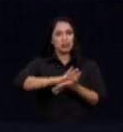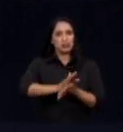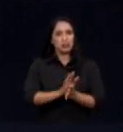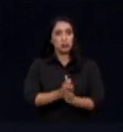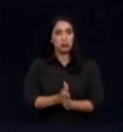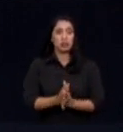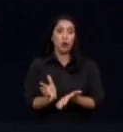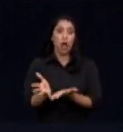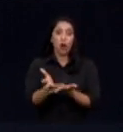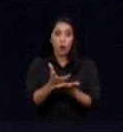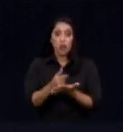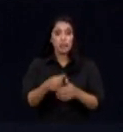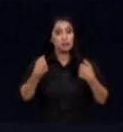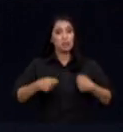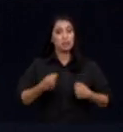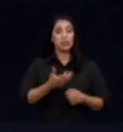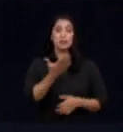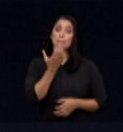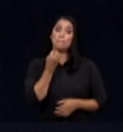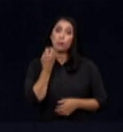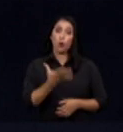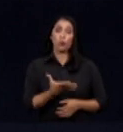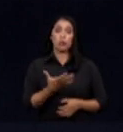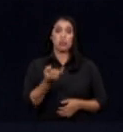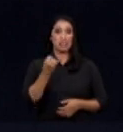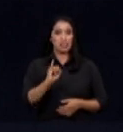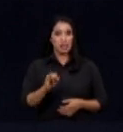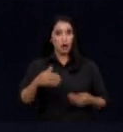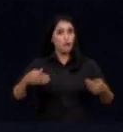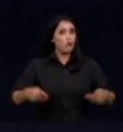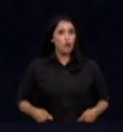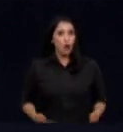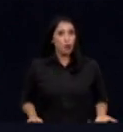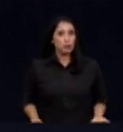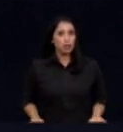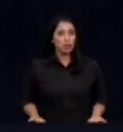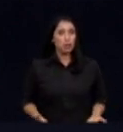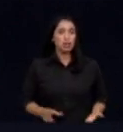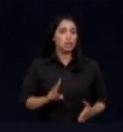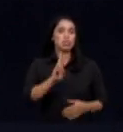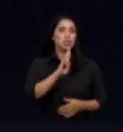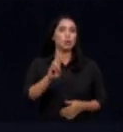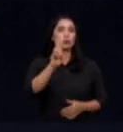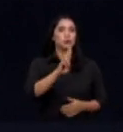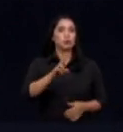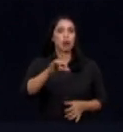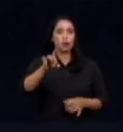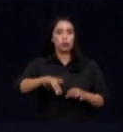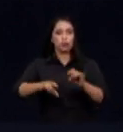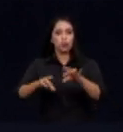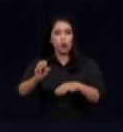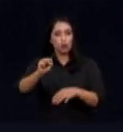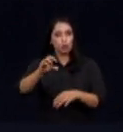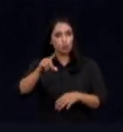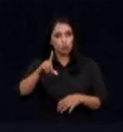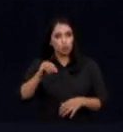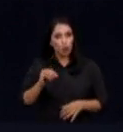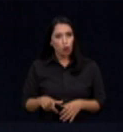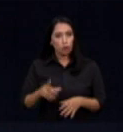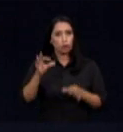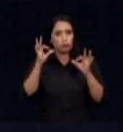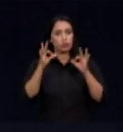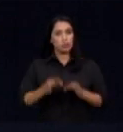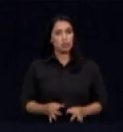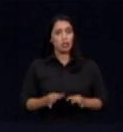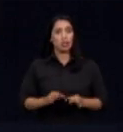colheita não for boa, Excelência, ele passa fome, literalmente. Se ele abusar do solo, aquela propriedade que a sua família explora durante anos e décadas,